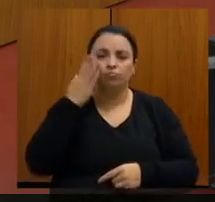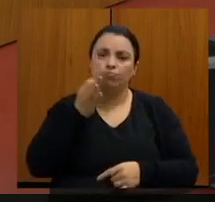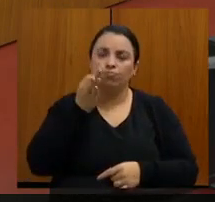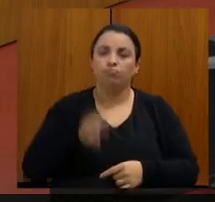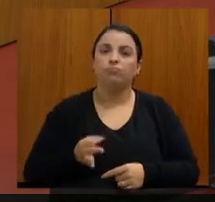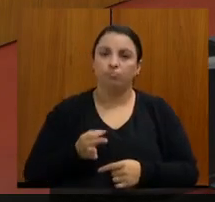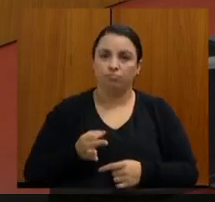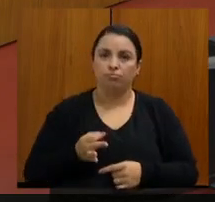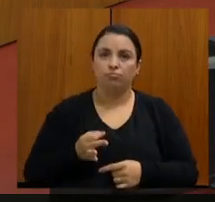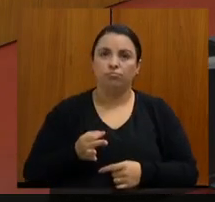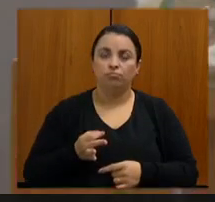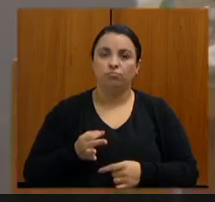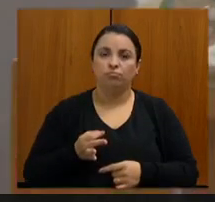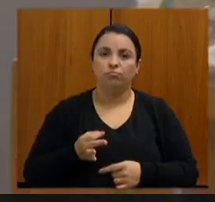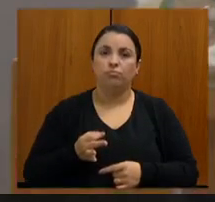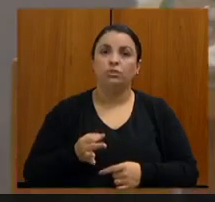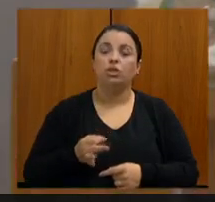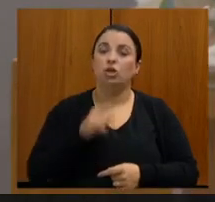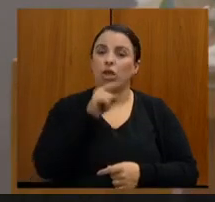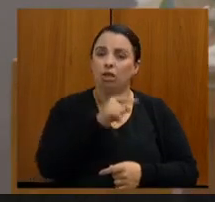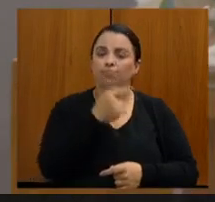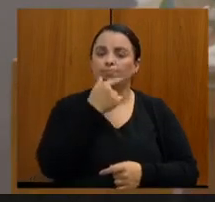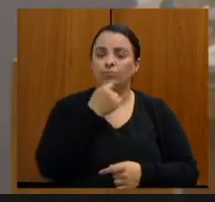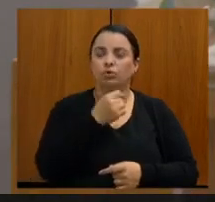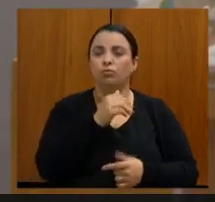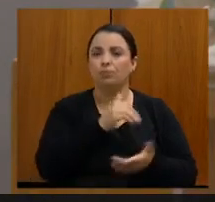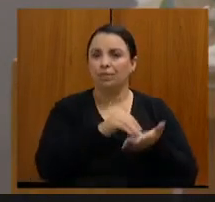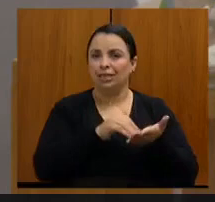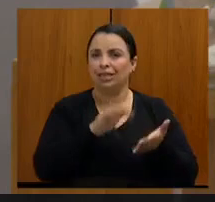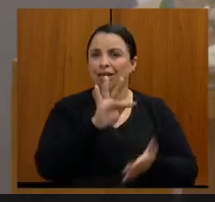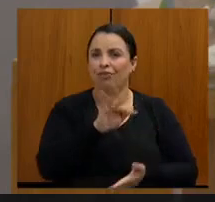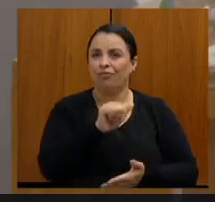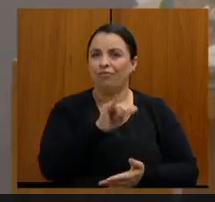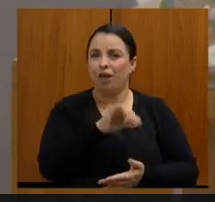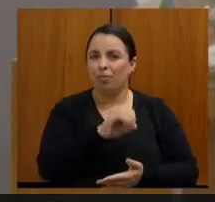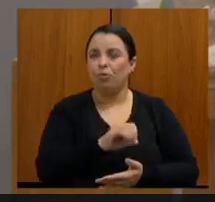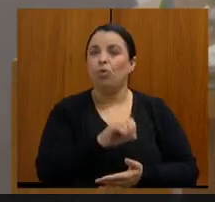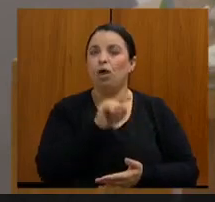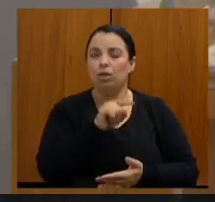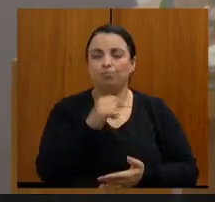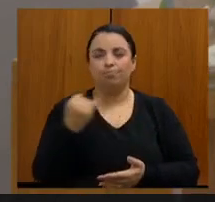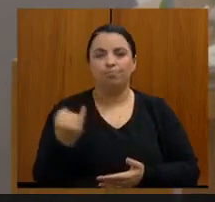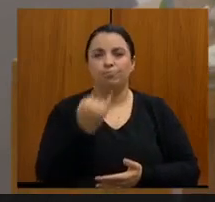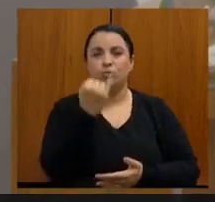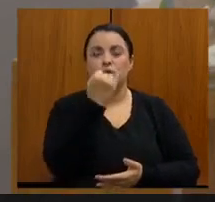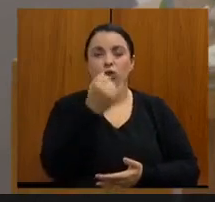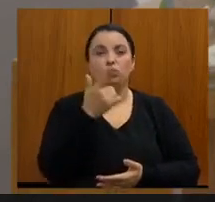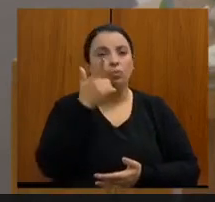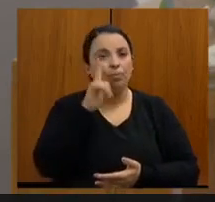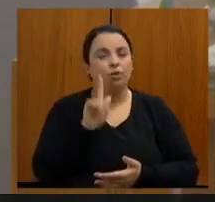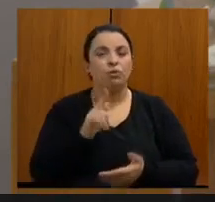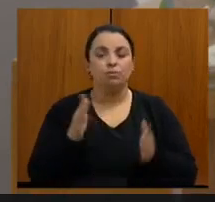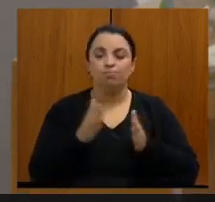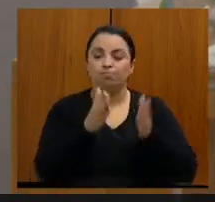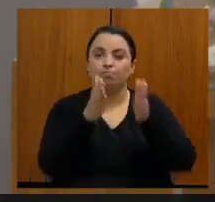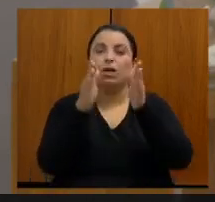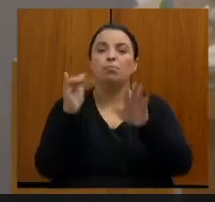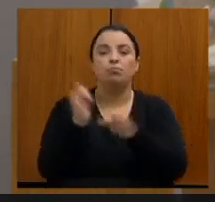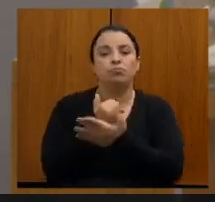que a condução do nosso secretário, Fábio Baquerê, é de suma importância para que a gente possa encontrar esses caminhos.